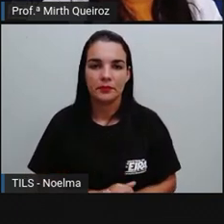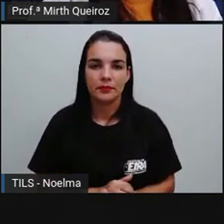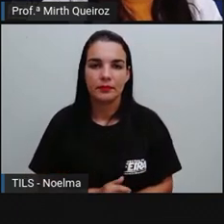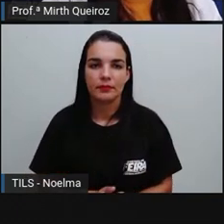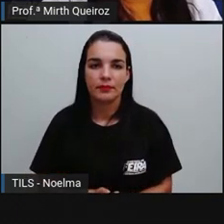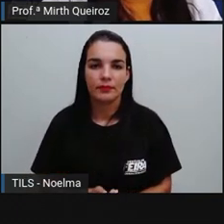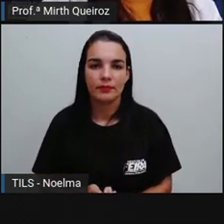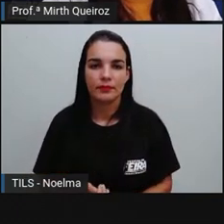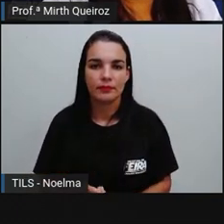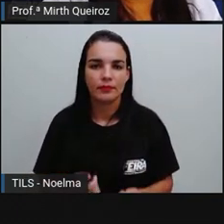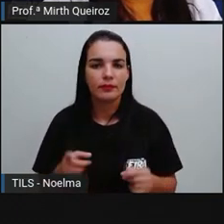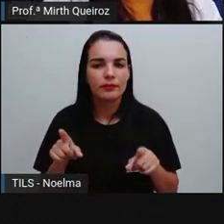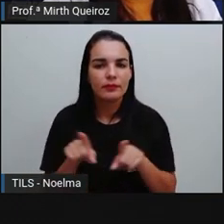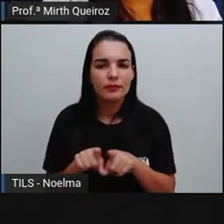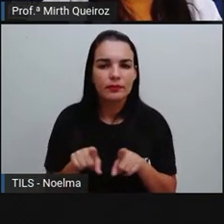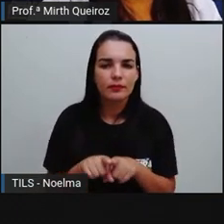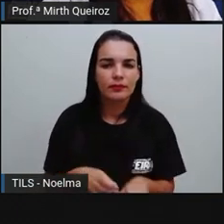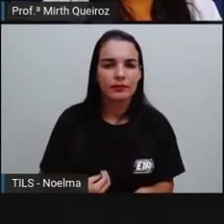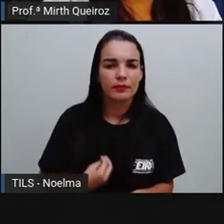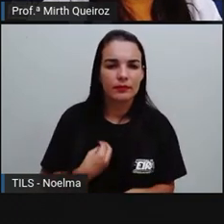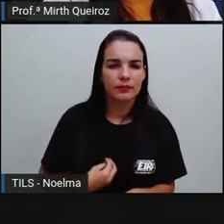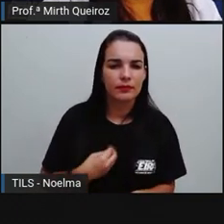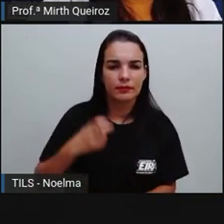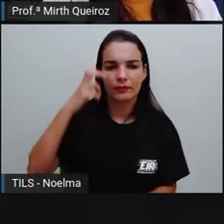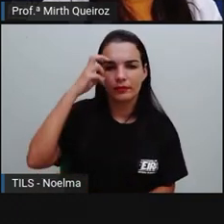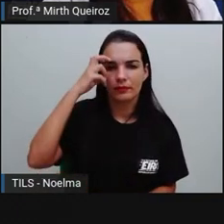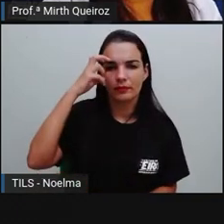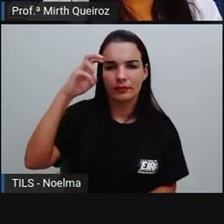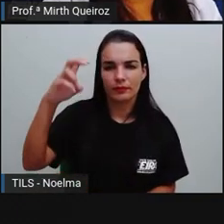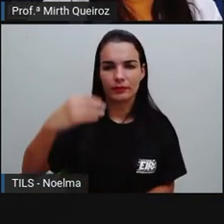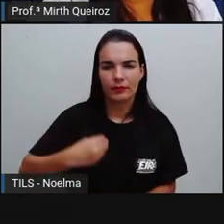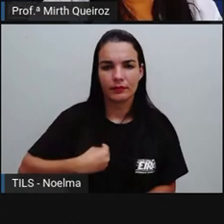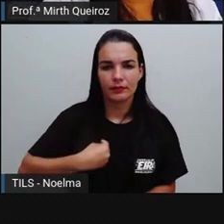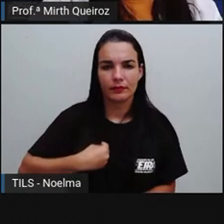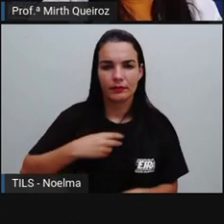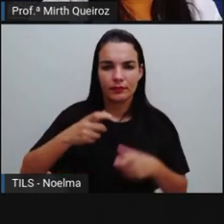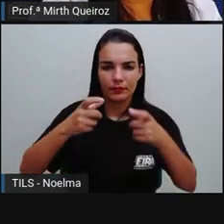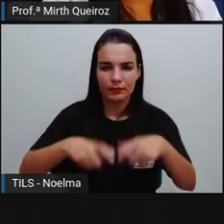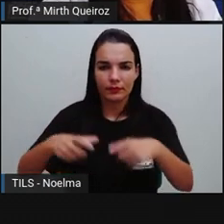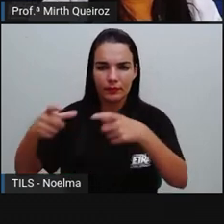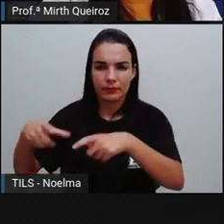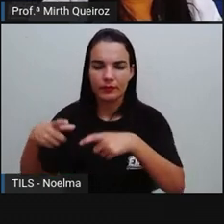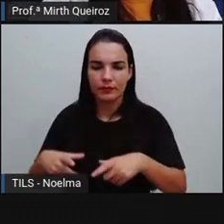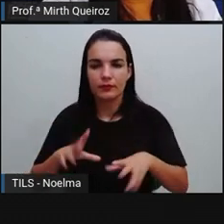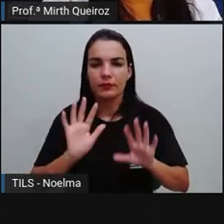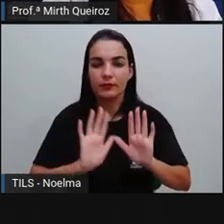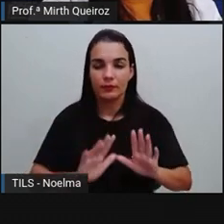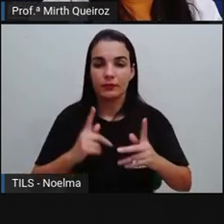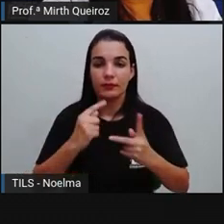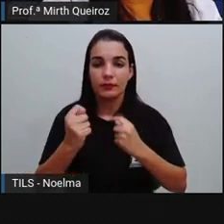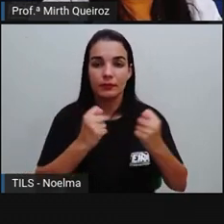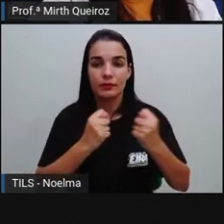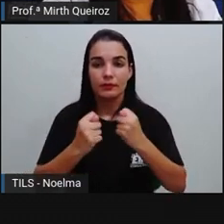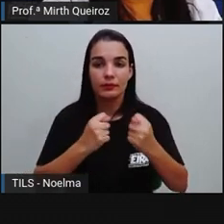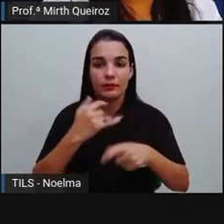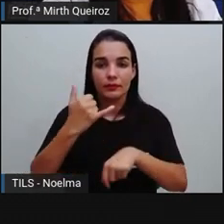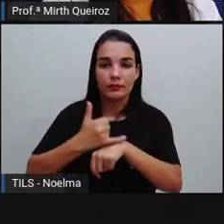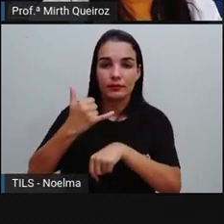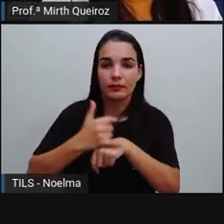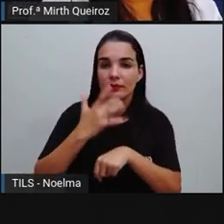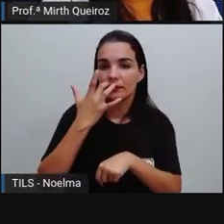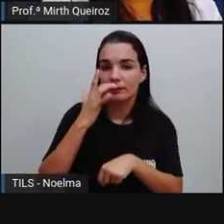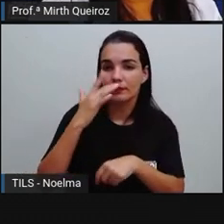Além da vida cultural que existia nessas localidades, a economia mineradora desenvolveu um comércio interno na